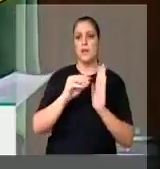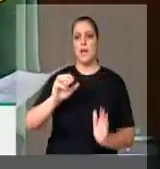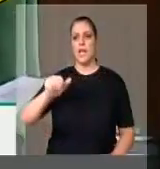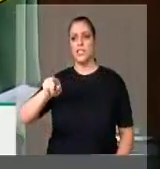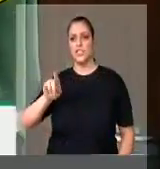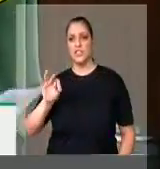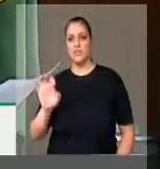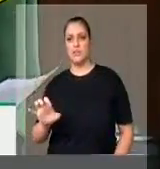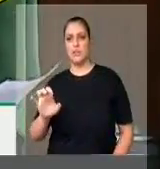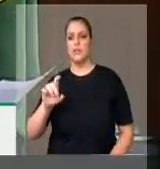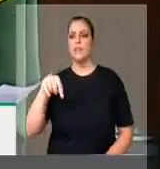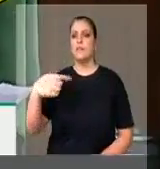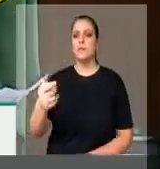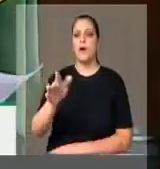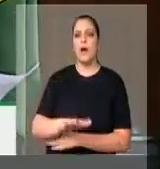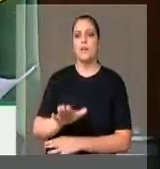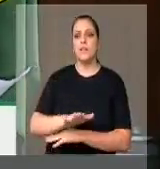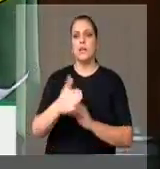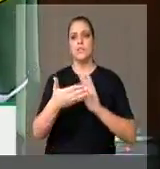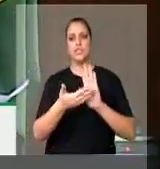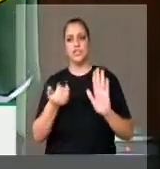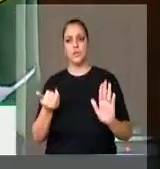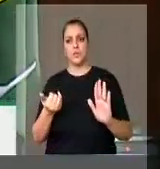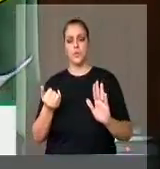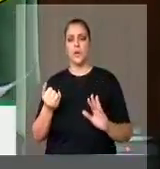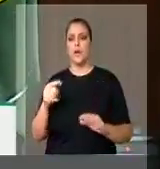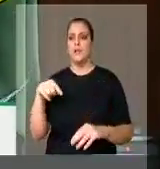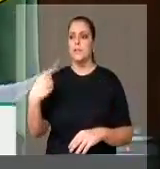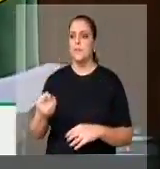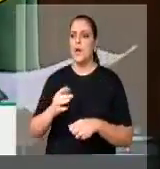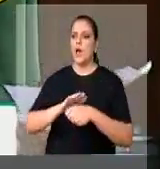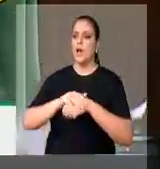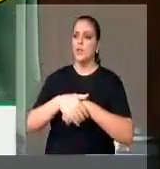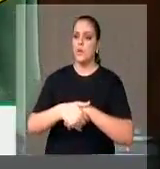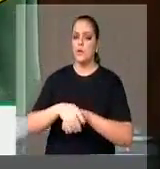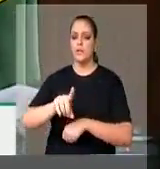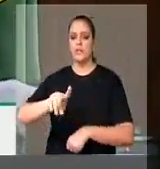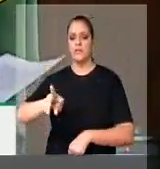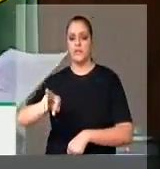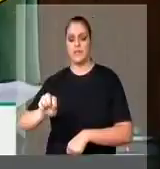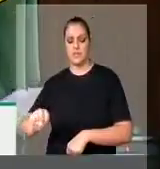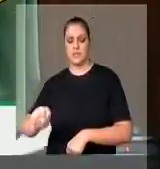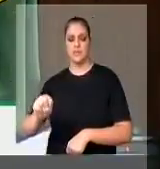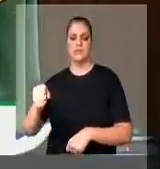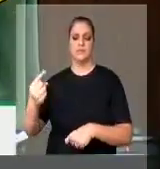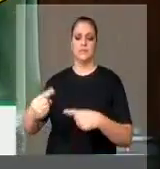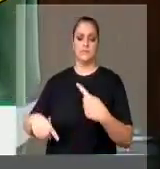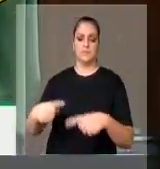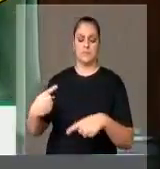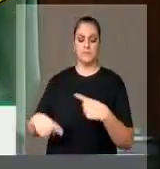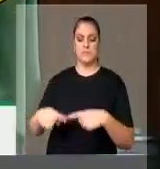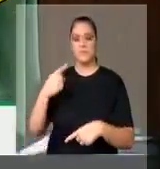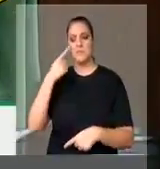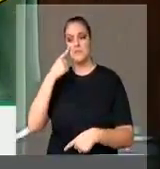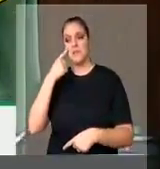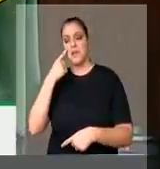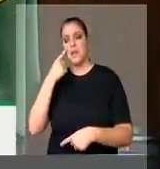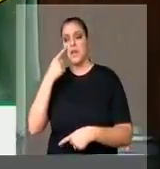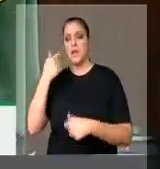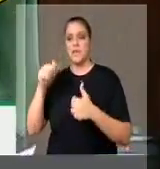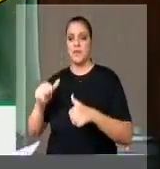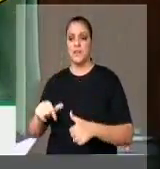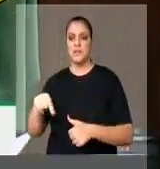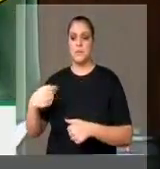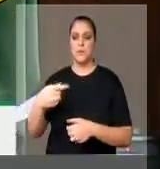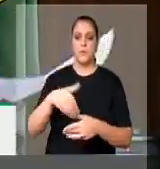tarde foram excluídos, A noite teve um DVS, que primeiro seria votado e aprovado, depois foi retirado para